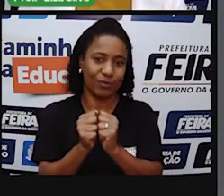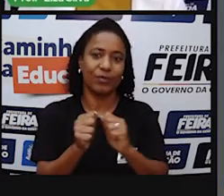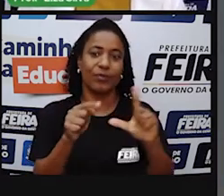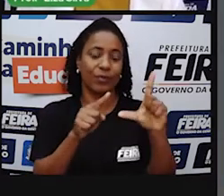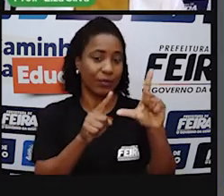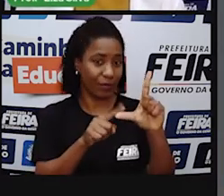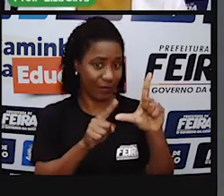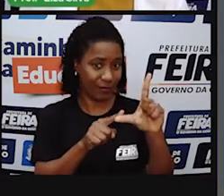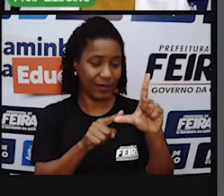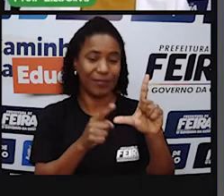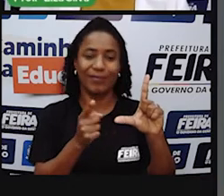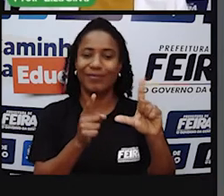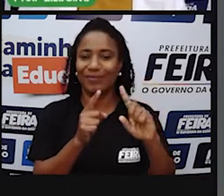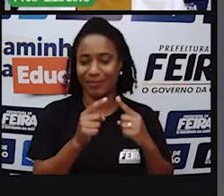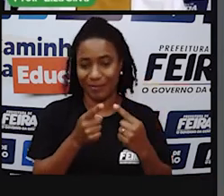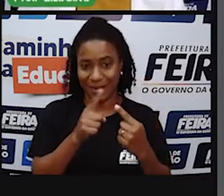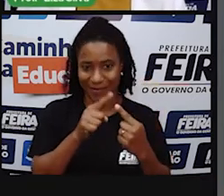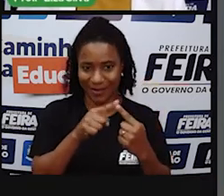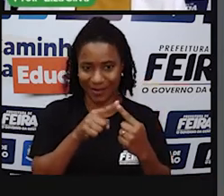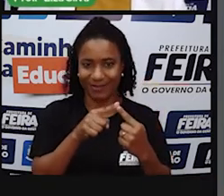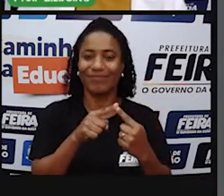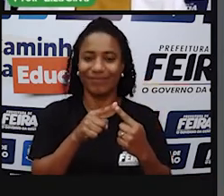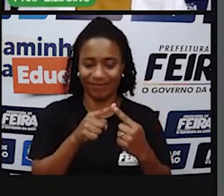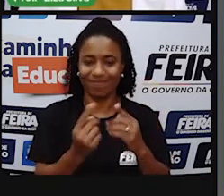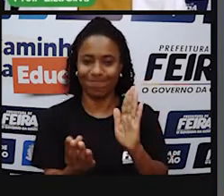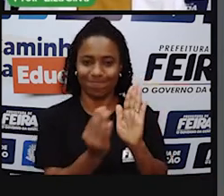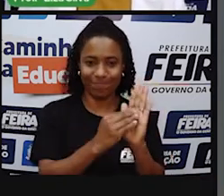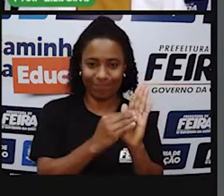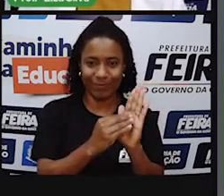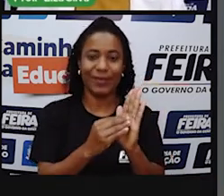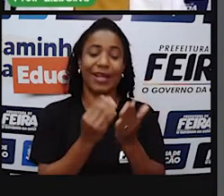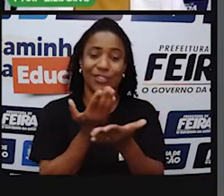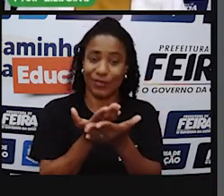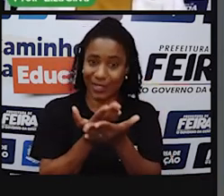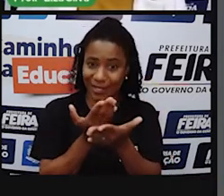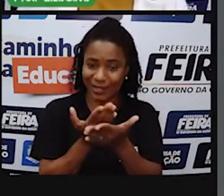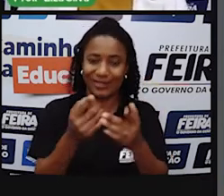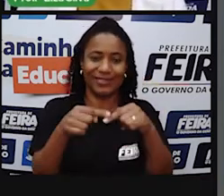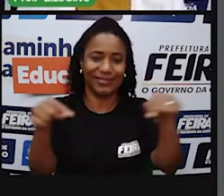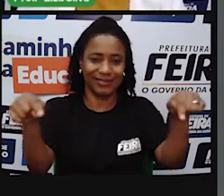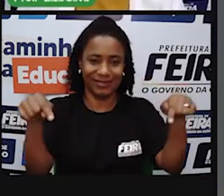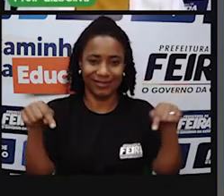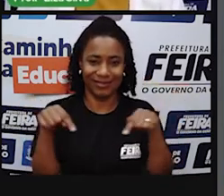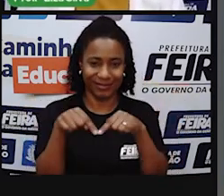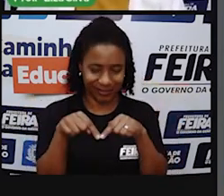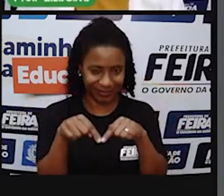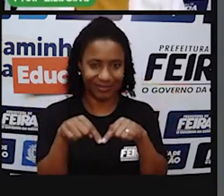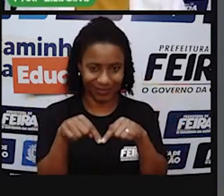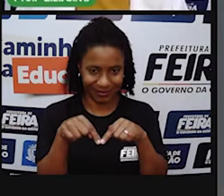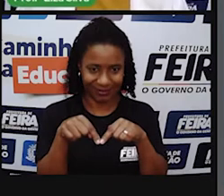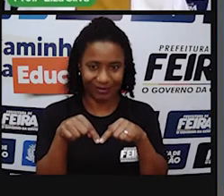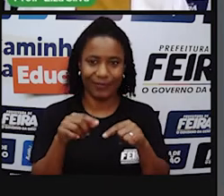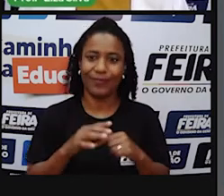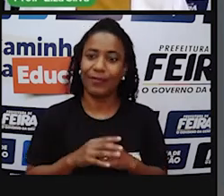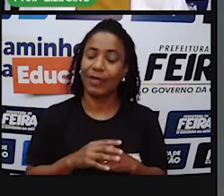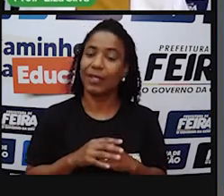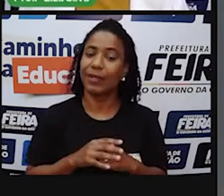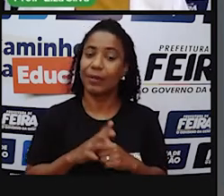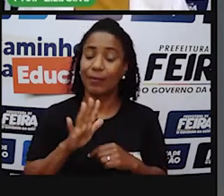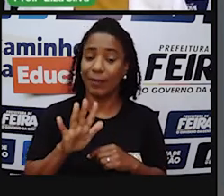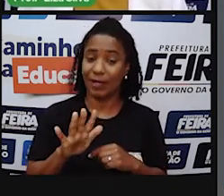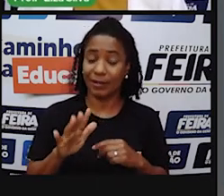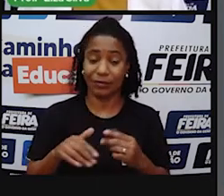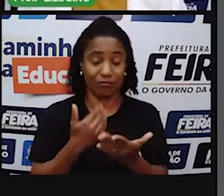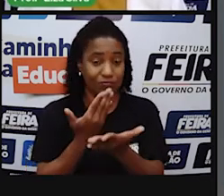coloque o título Classical Science, Class Activity, Atividade de Classe. Se for